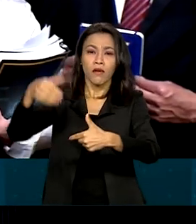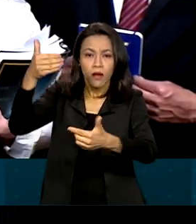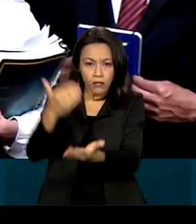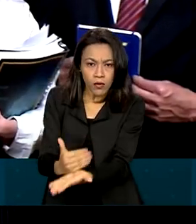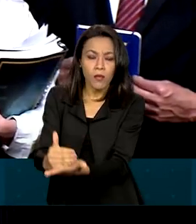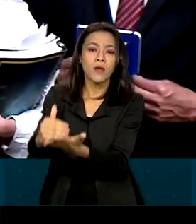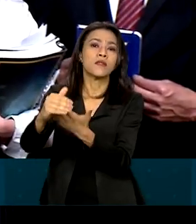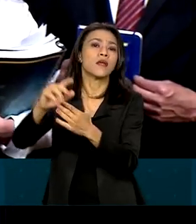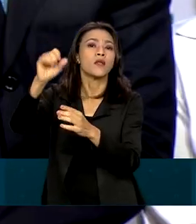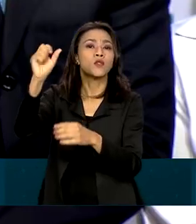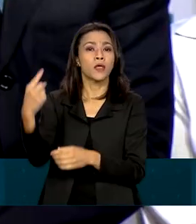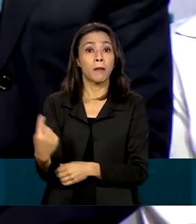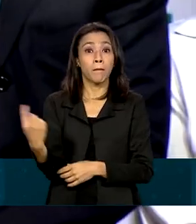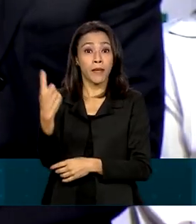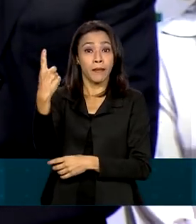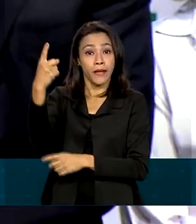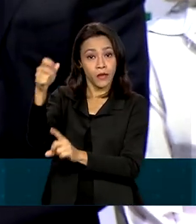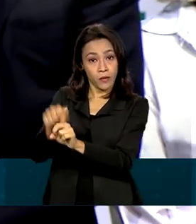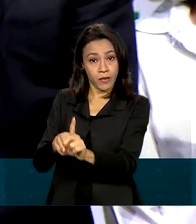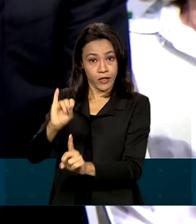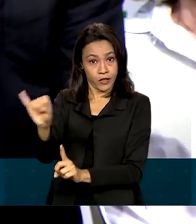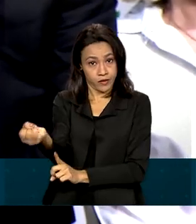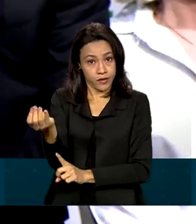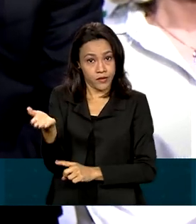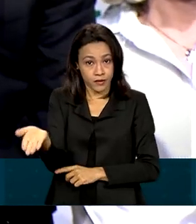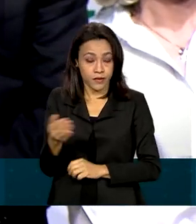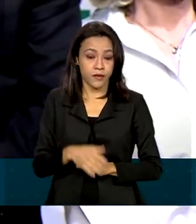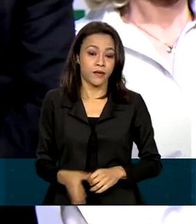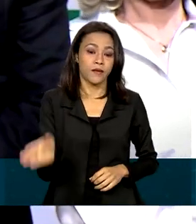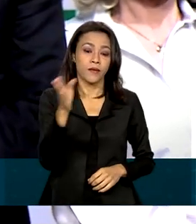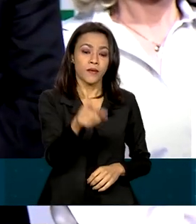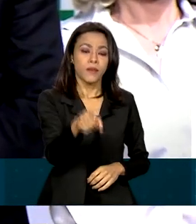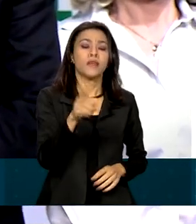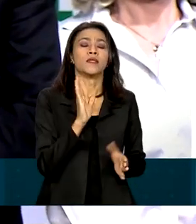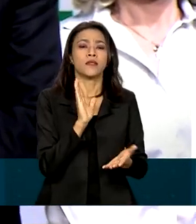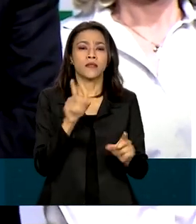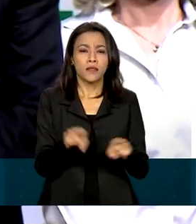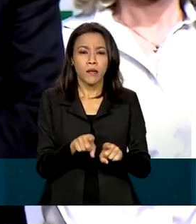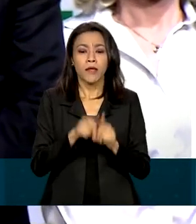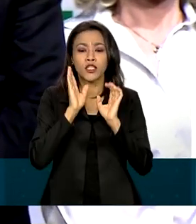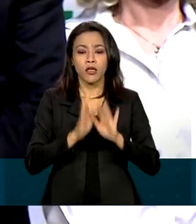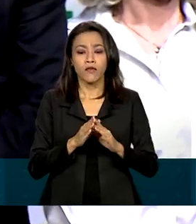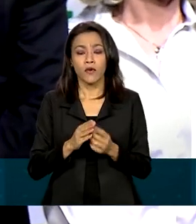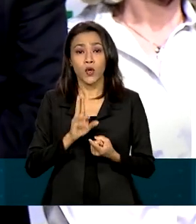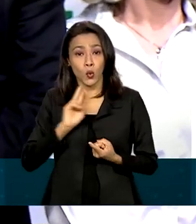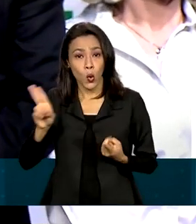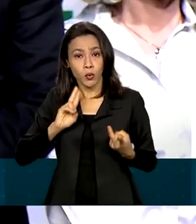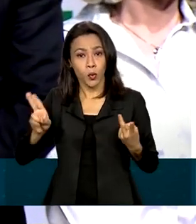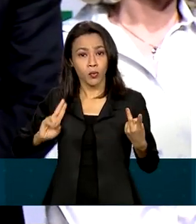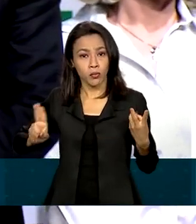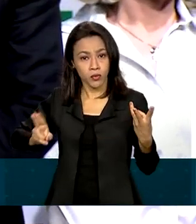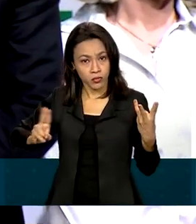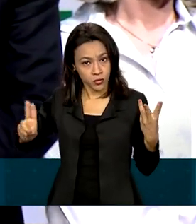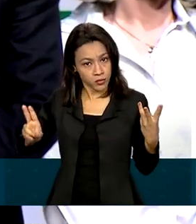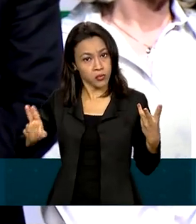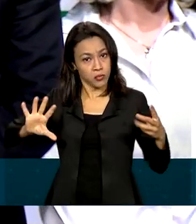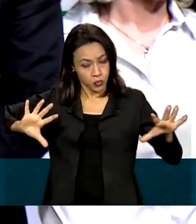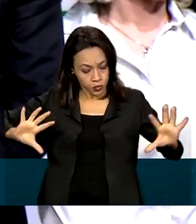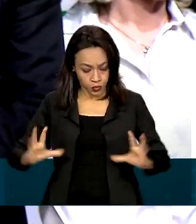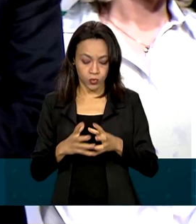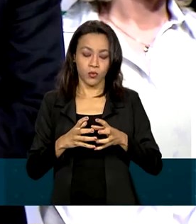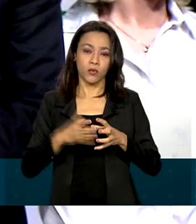2023. Mais cedo foi divulgada a composição final da equipe de transição de governo com novos